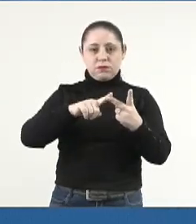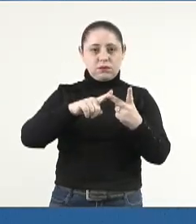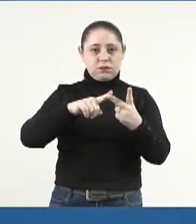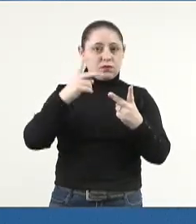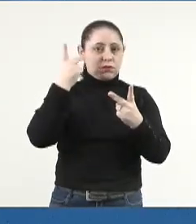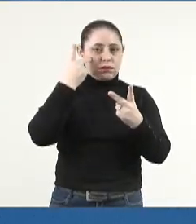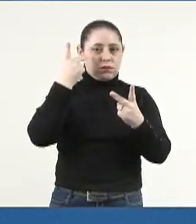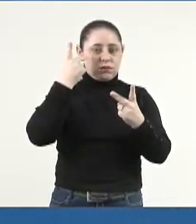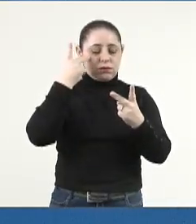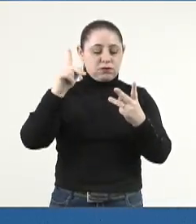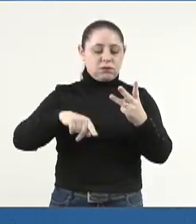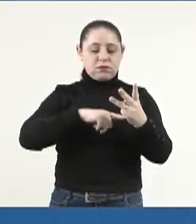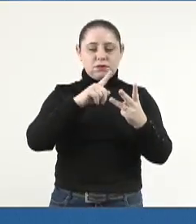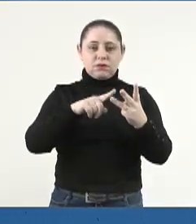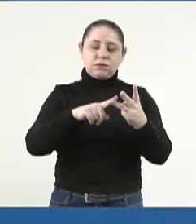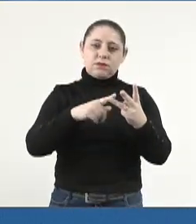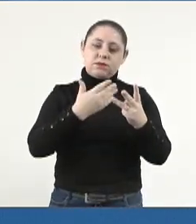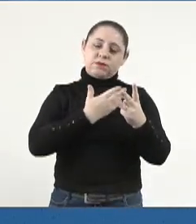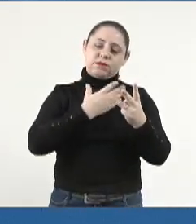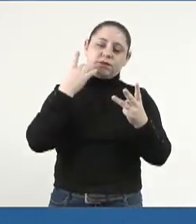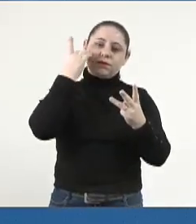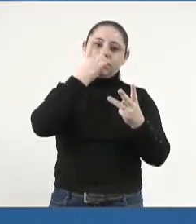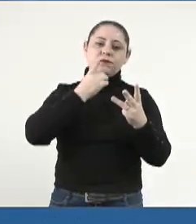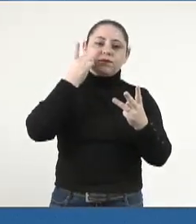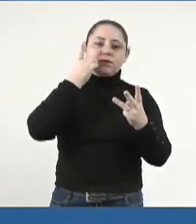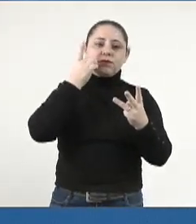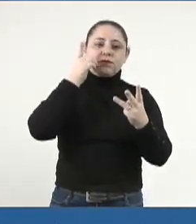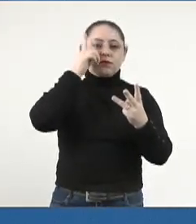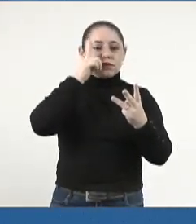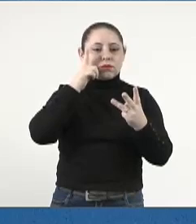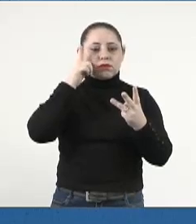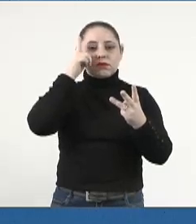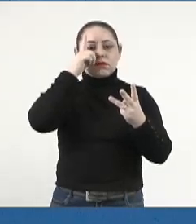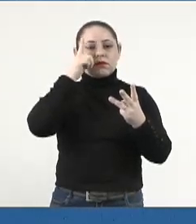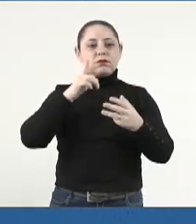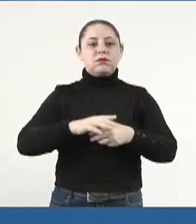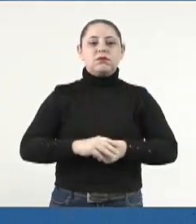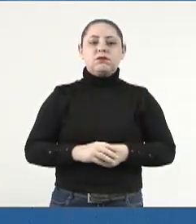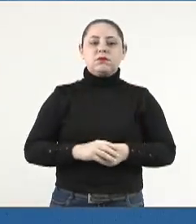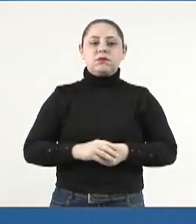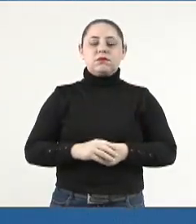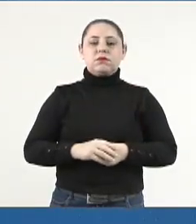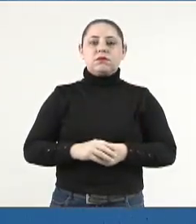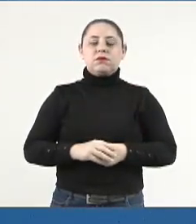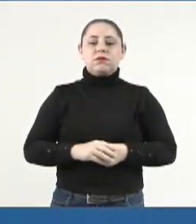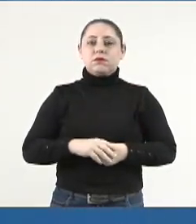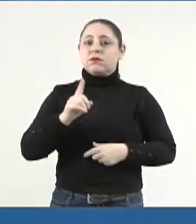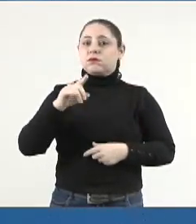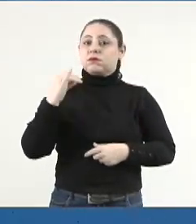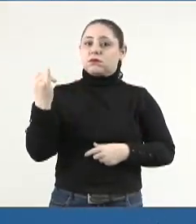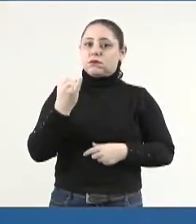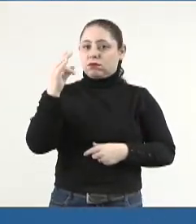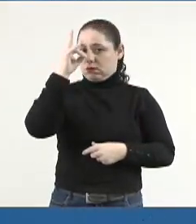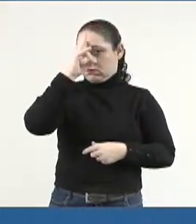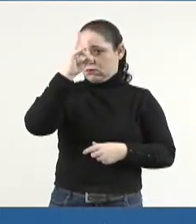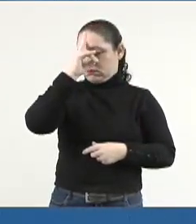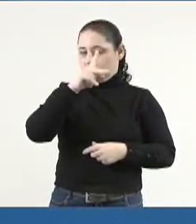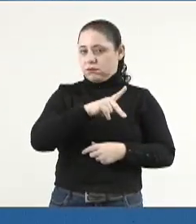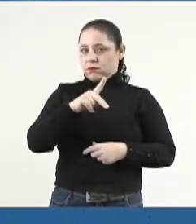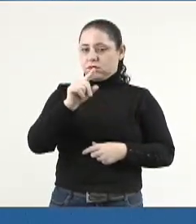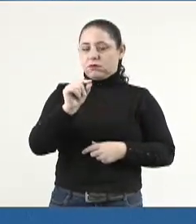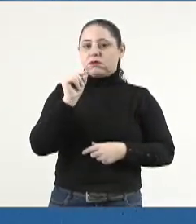e a nossa querida companheira deputada Gleici Jani. Vale ressaltar, seu presidente,